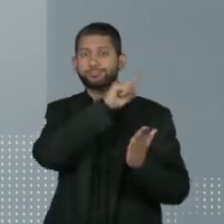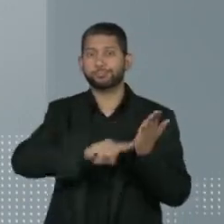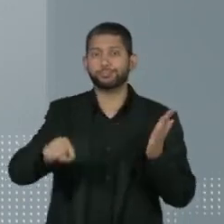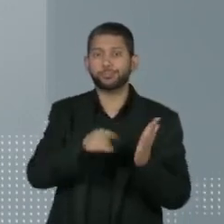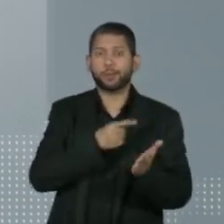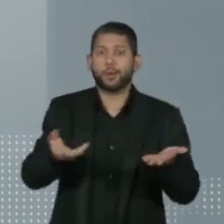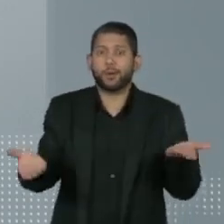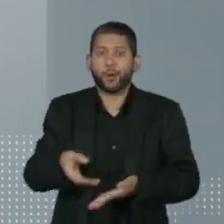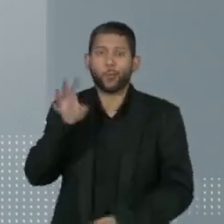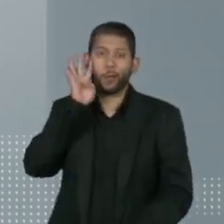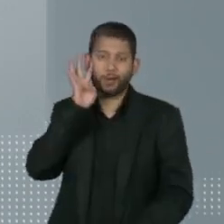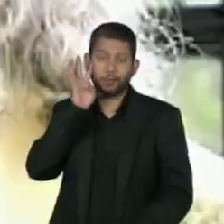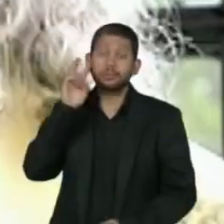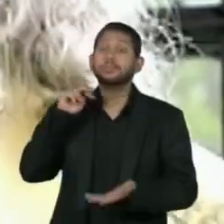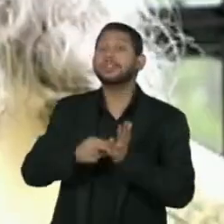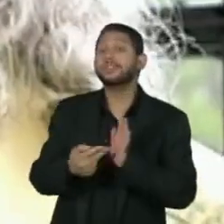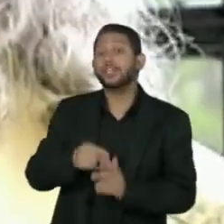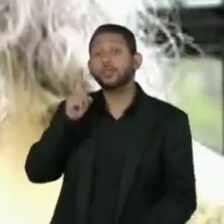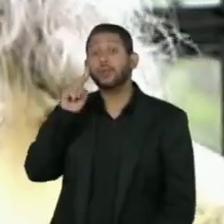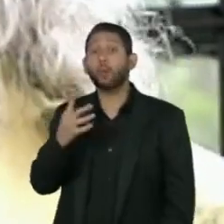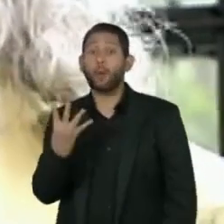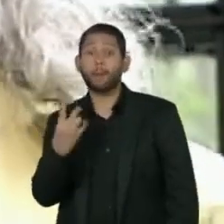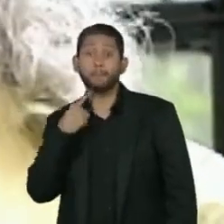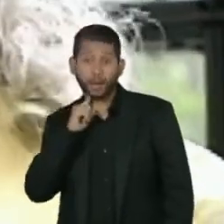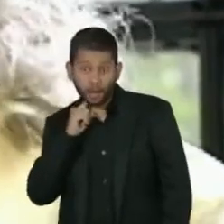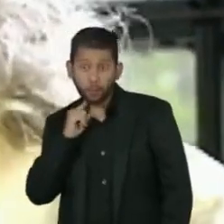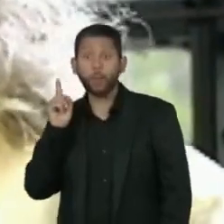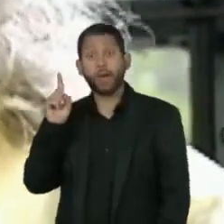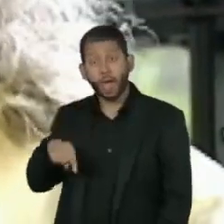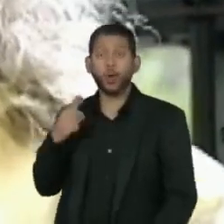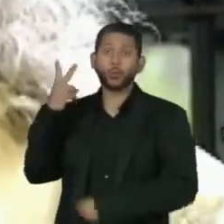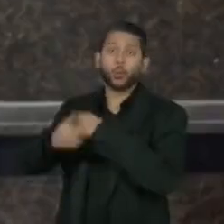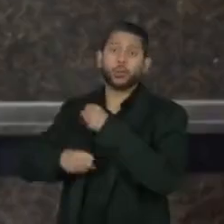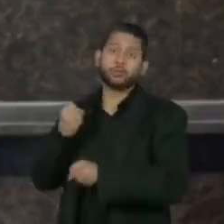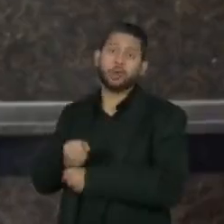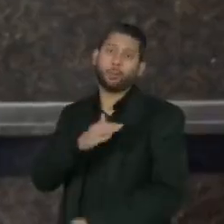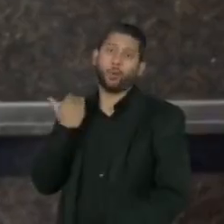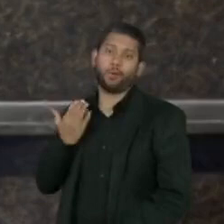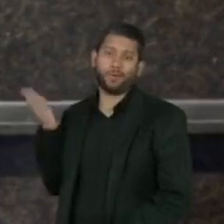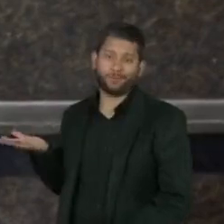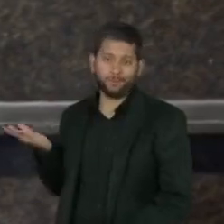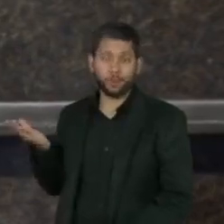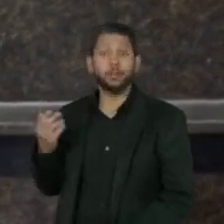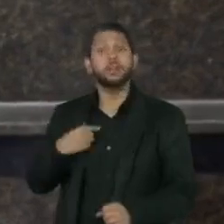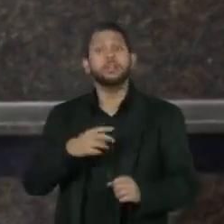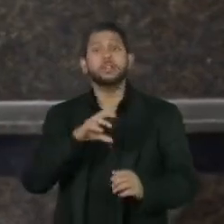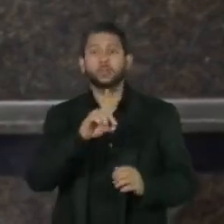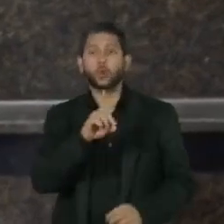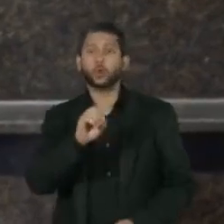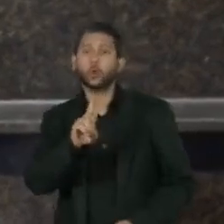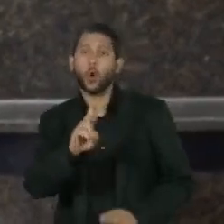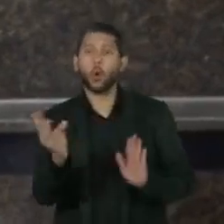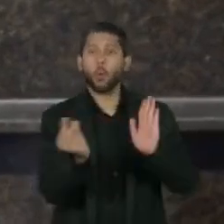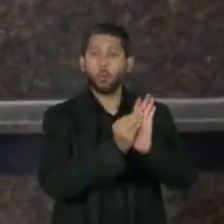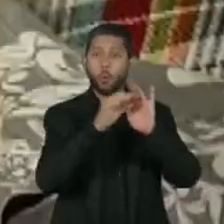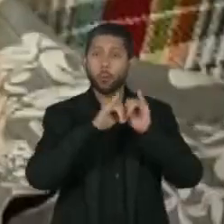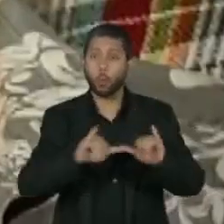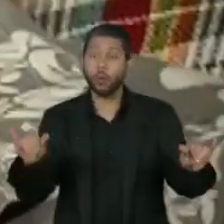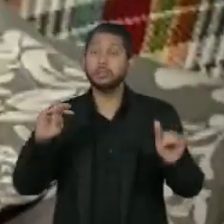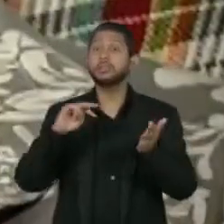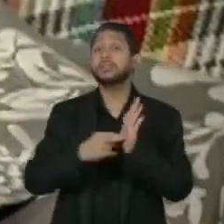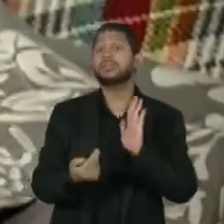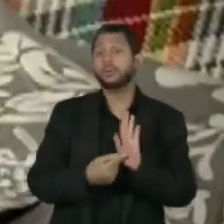por Covid-19 do cantor e compositor Aldir Blanc completou dois anos. A publicação no Diário Oficial de hoje derruba a